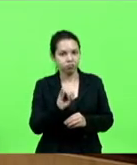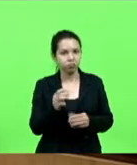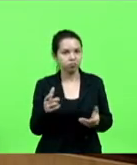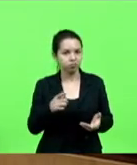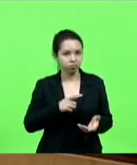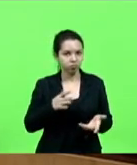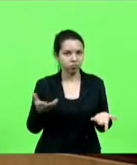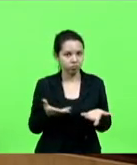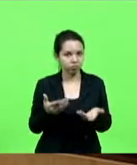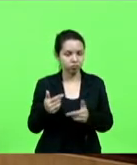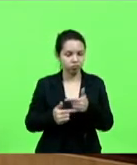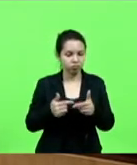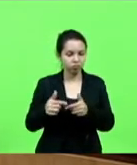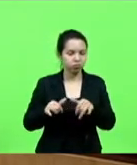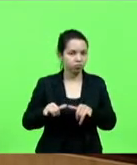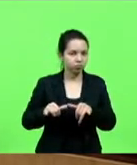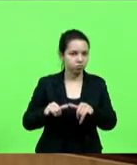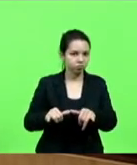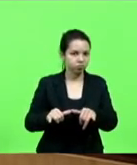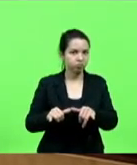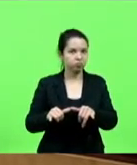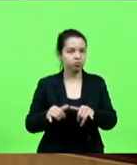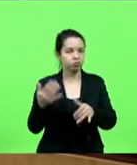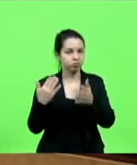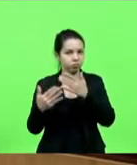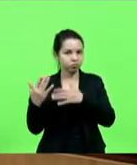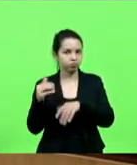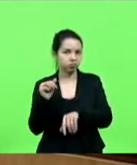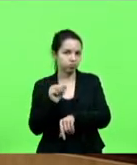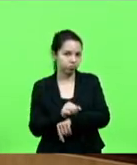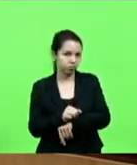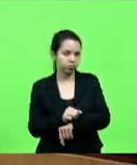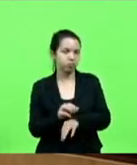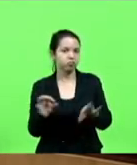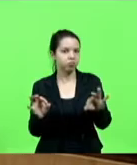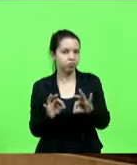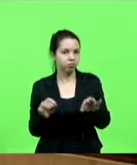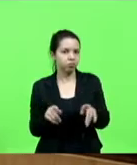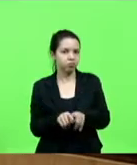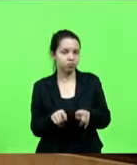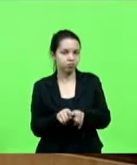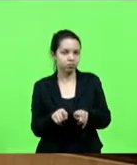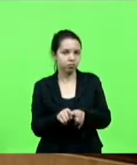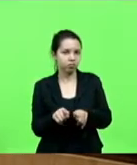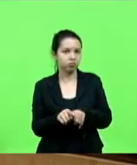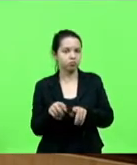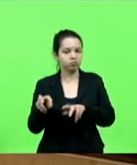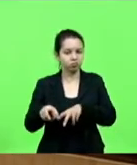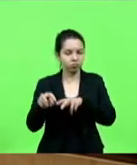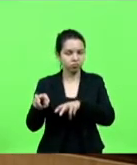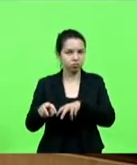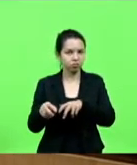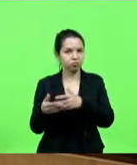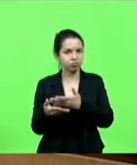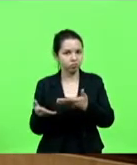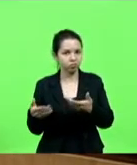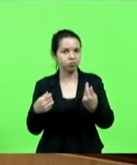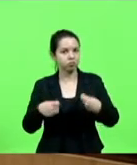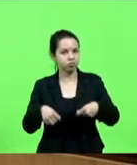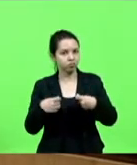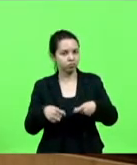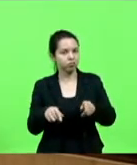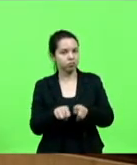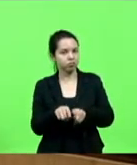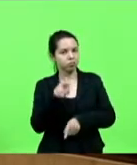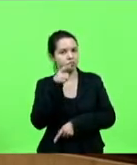trabalhadores de supermercados que em momento nenhum paralisaram, o pessoal das agroindústrias que precisam, ontem também recebi um